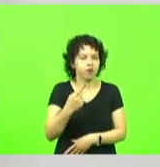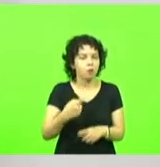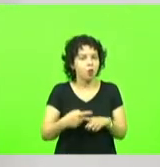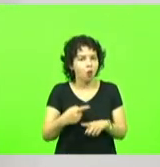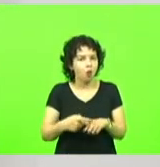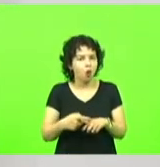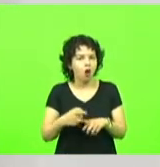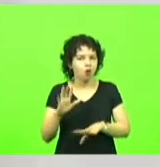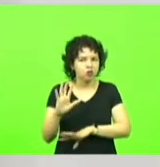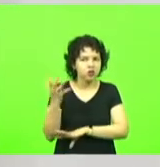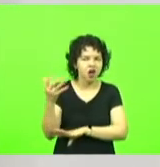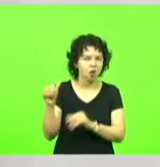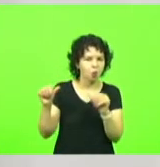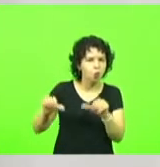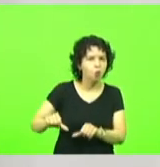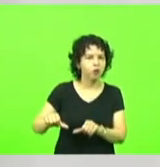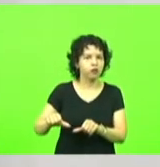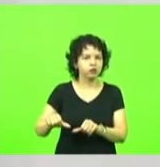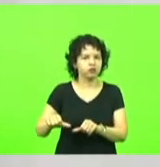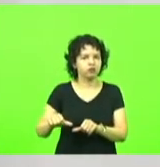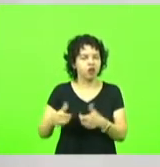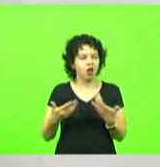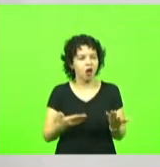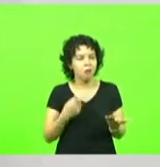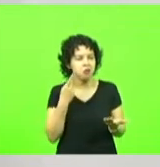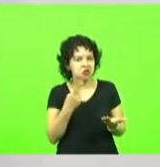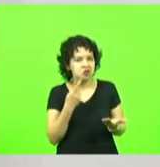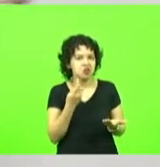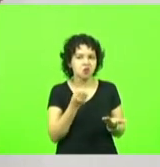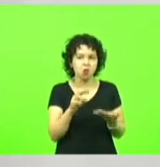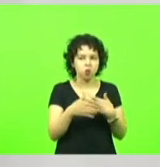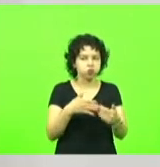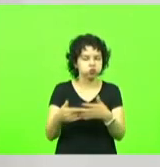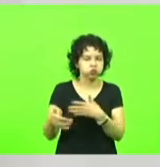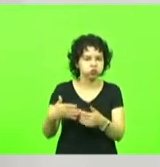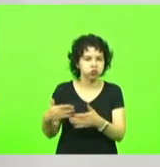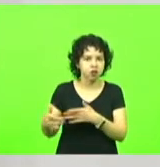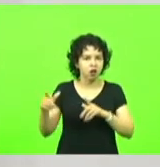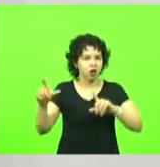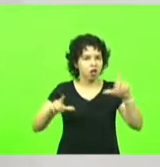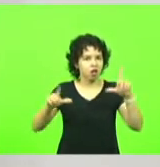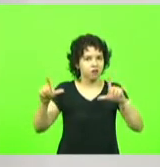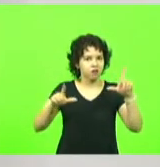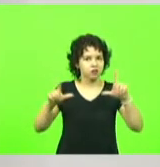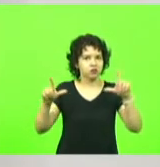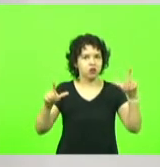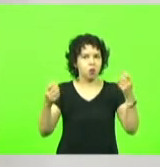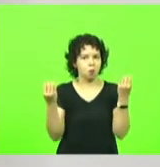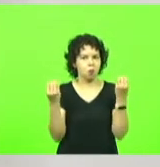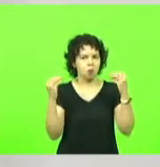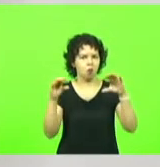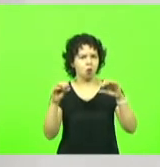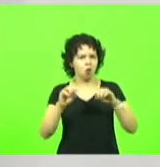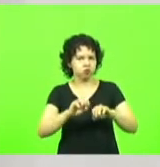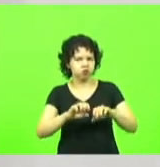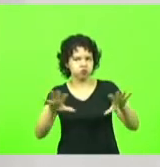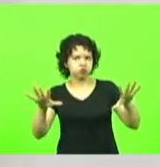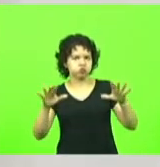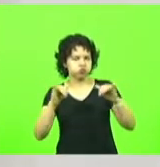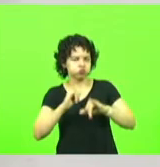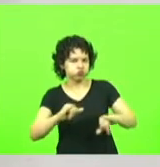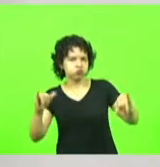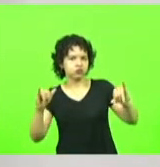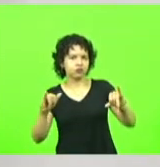político seja com qualquer atividade a imprensa dá um destaque muito grande porque fazer o